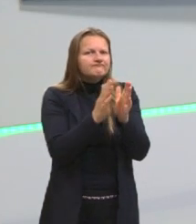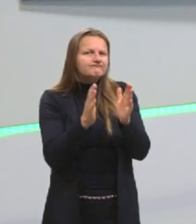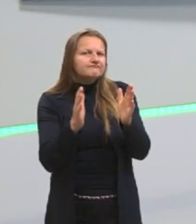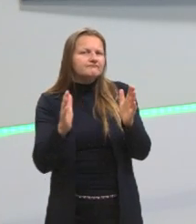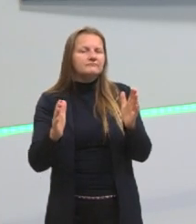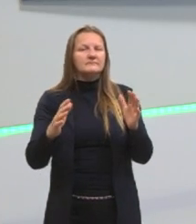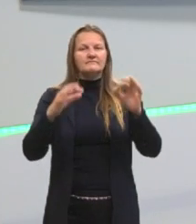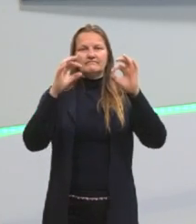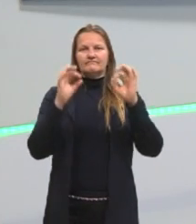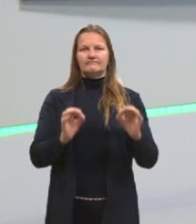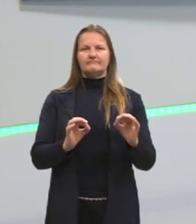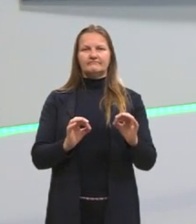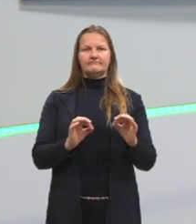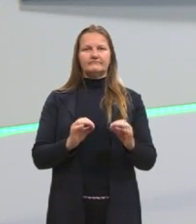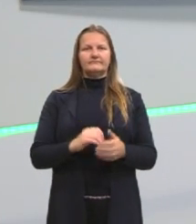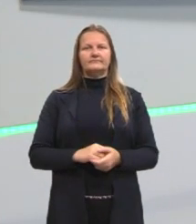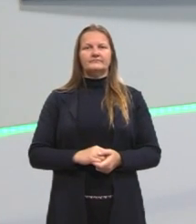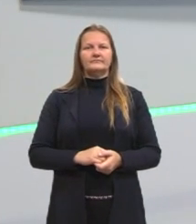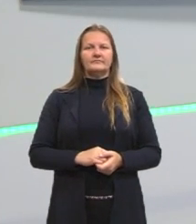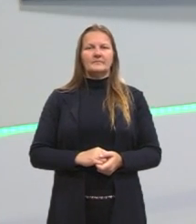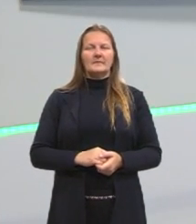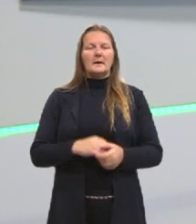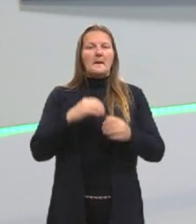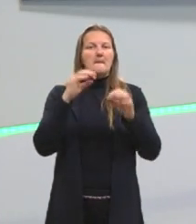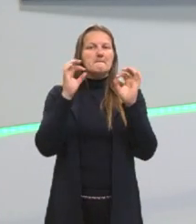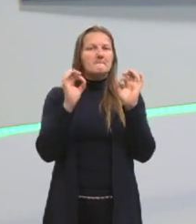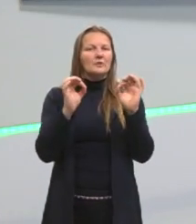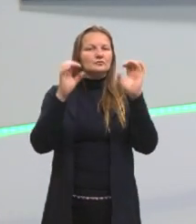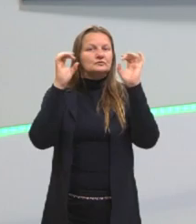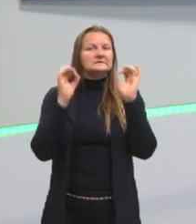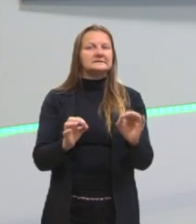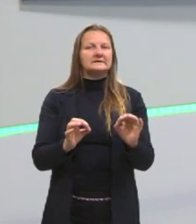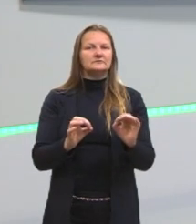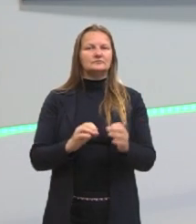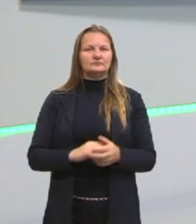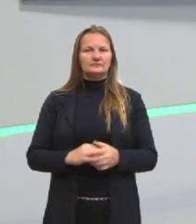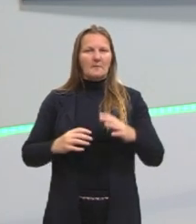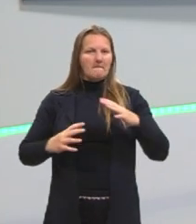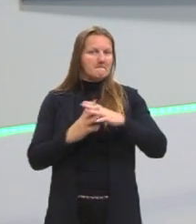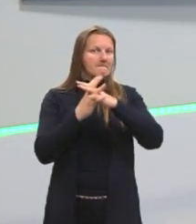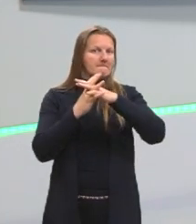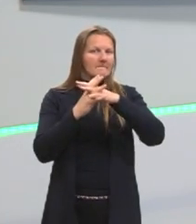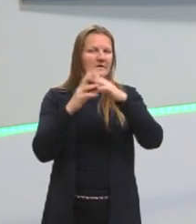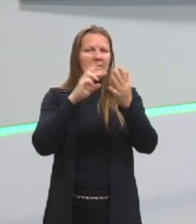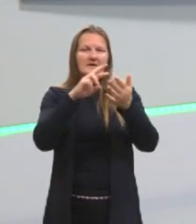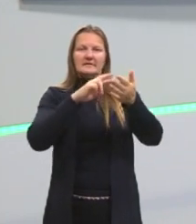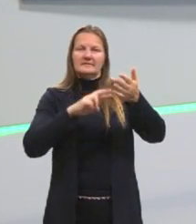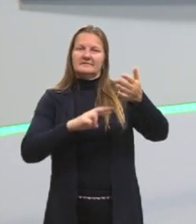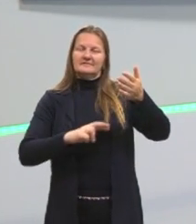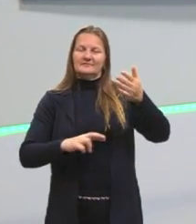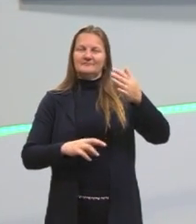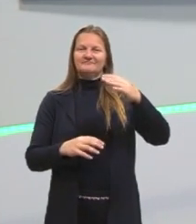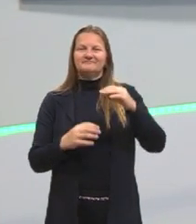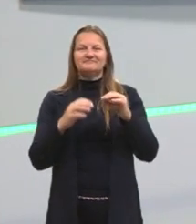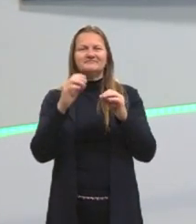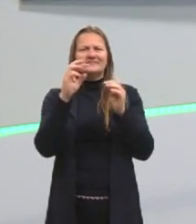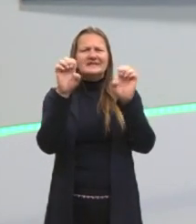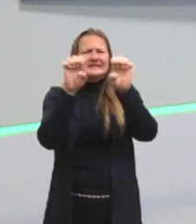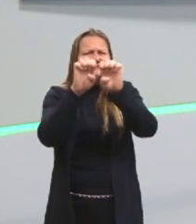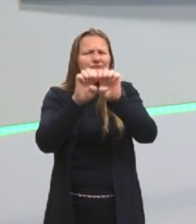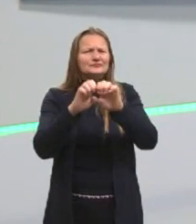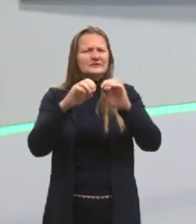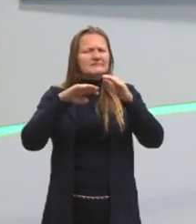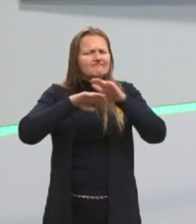a gente chama isso de o ponto da redação. Então, qual é o ponto da redação? É quando a redação está na estrutura